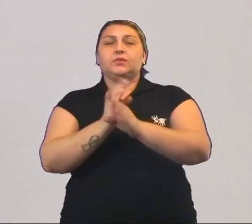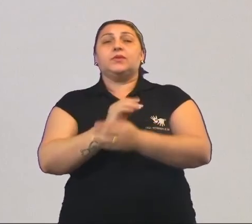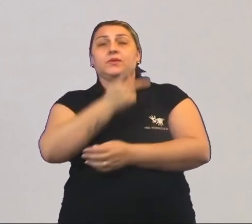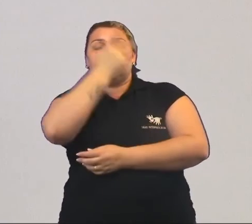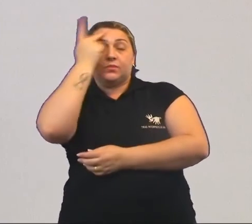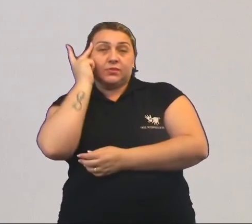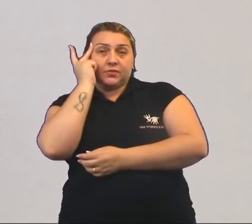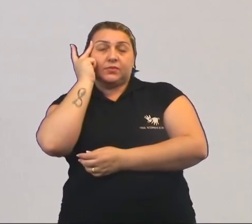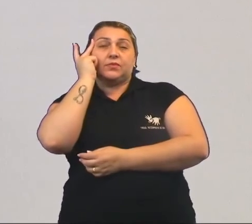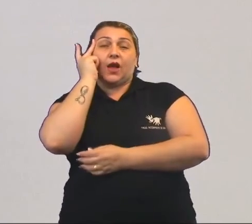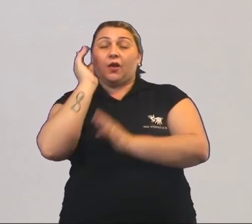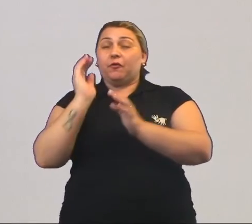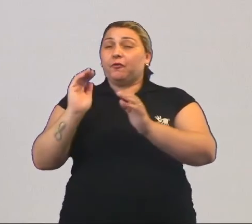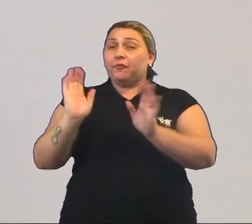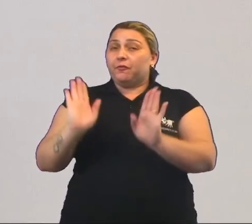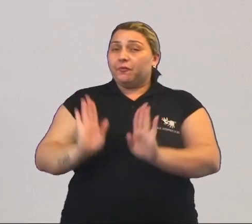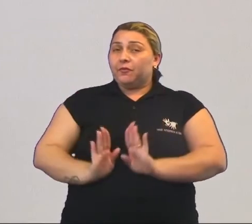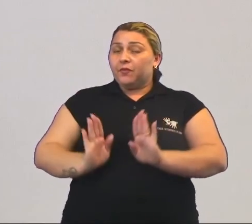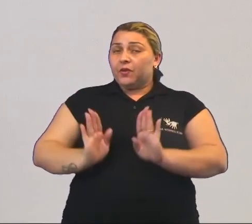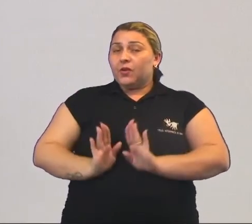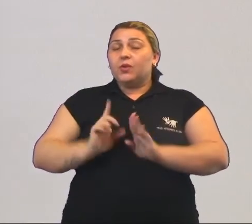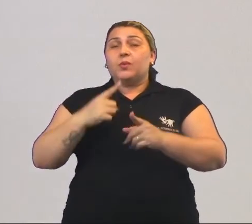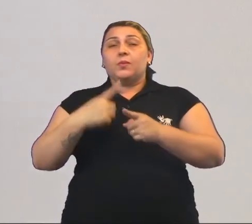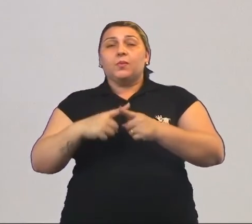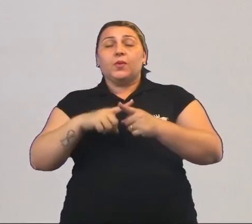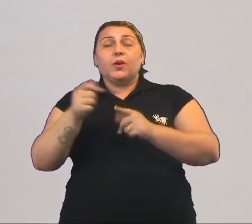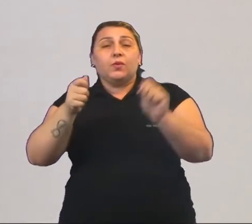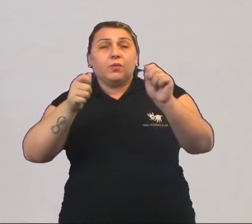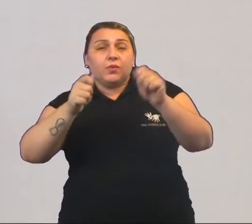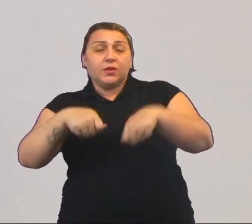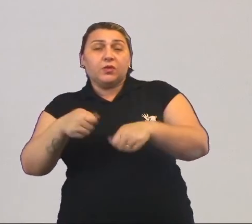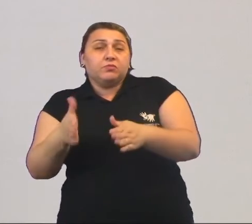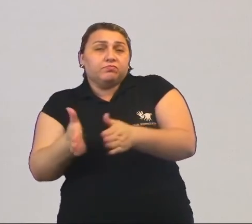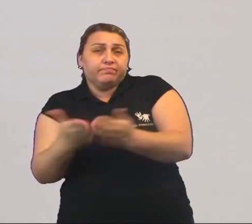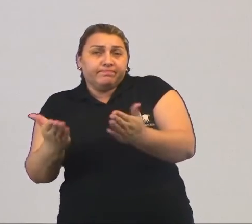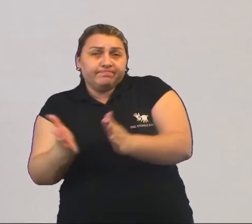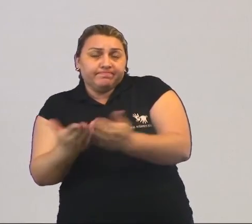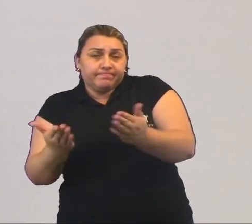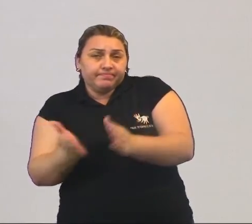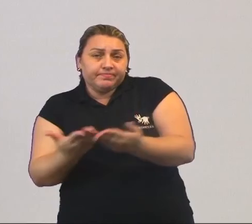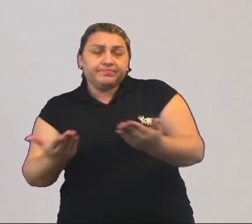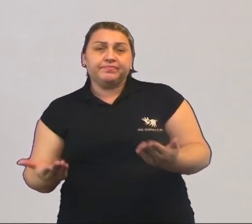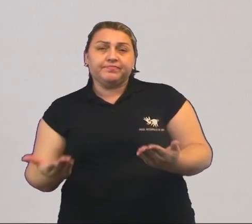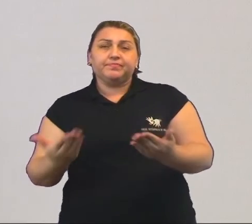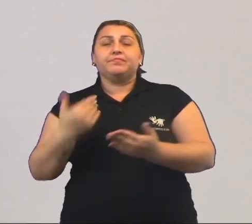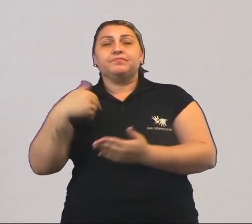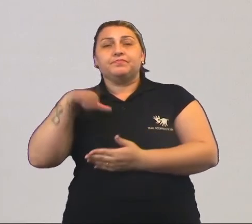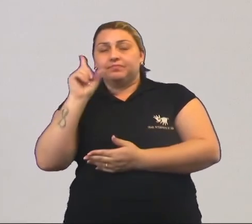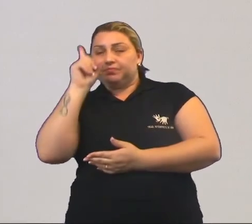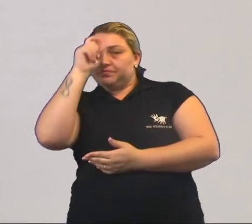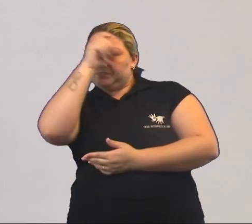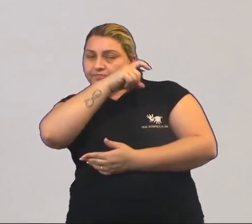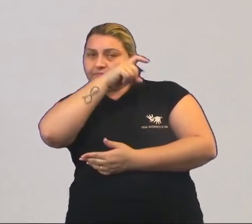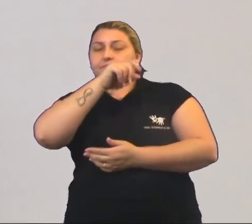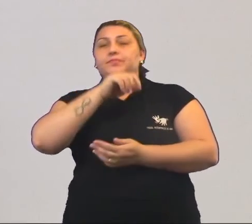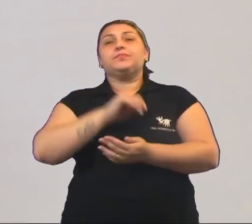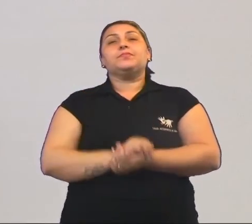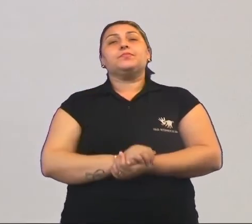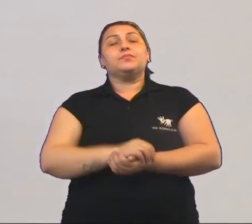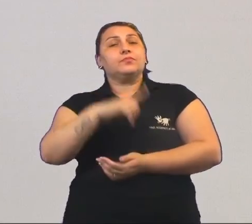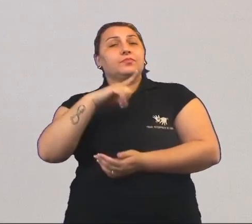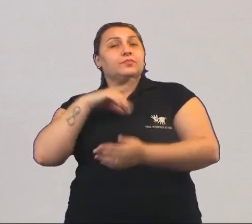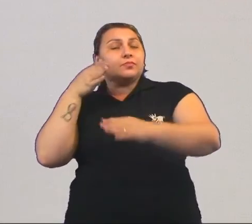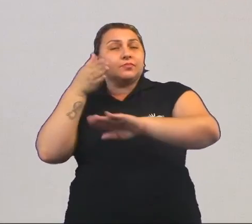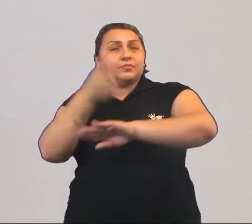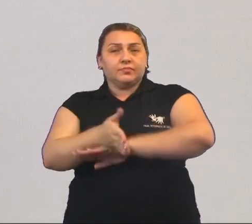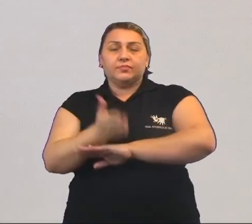essas pessoas que passam fome devido à sua condição de pobreza. E aí, com mais dificuldade ainda de